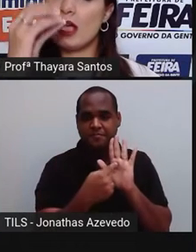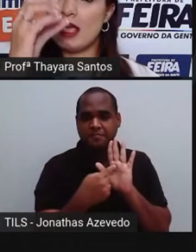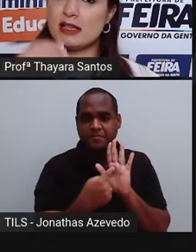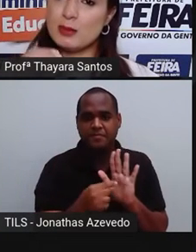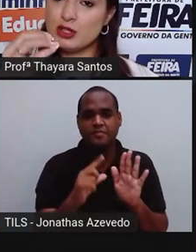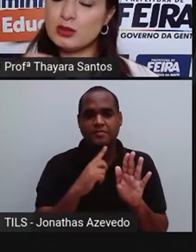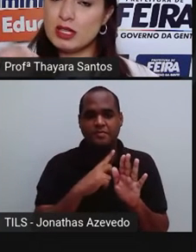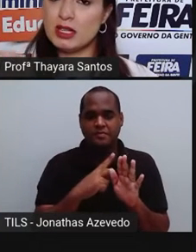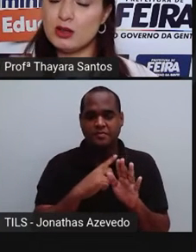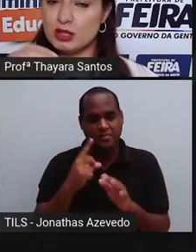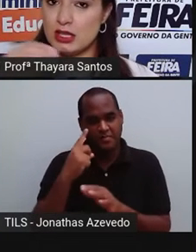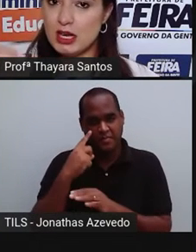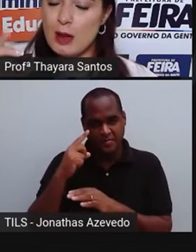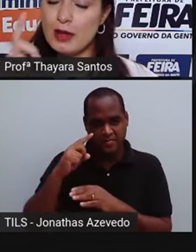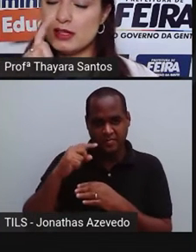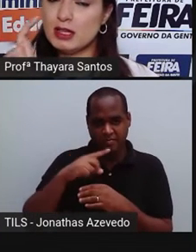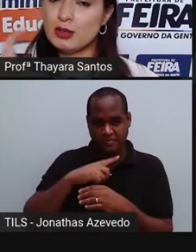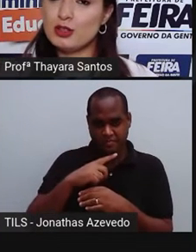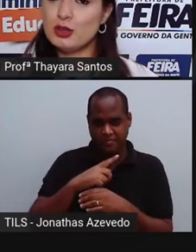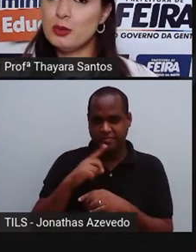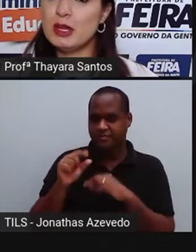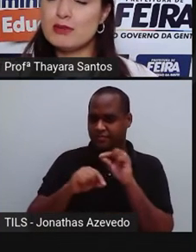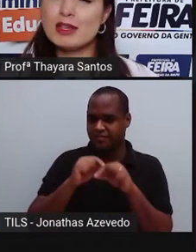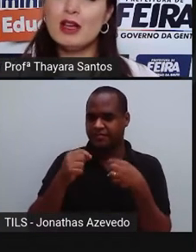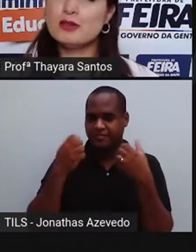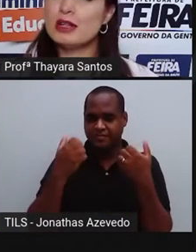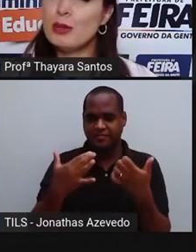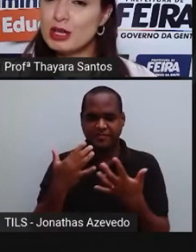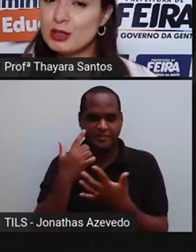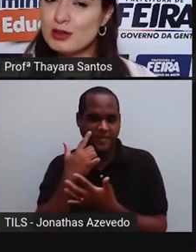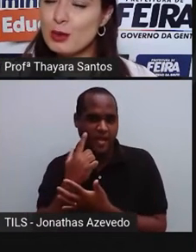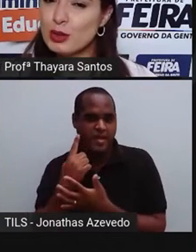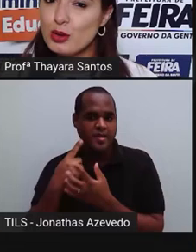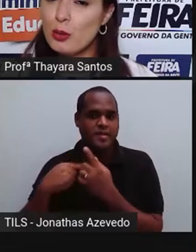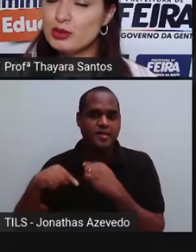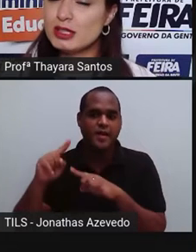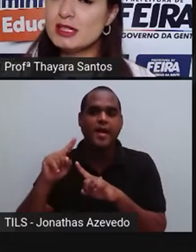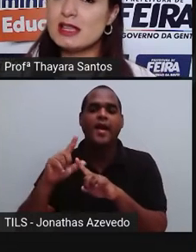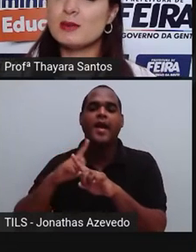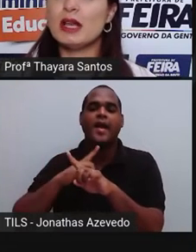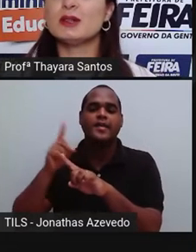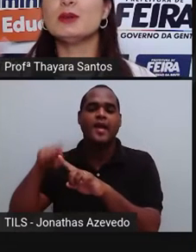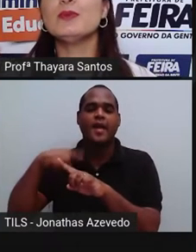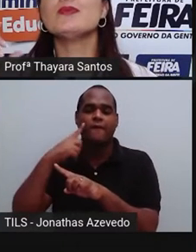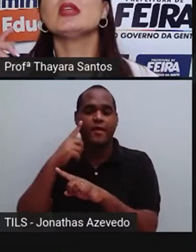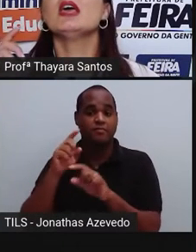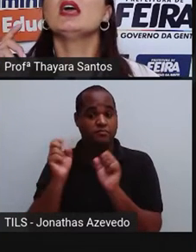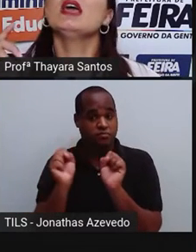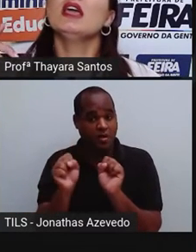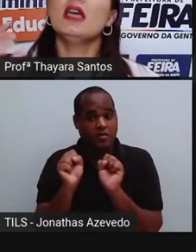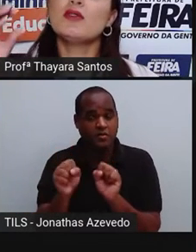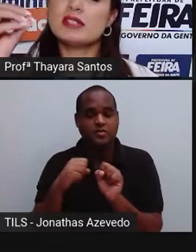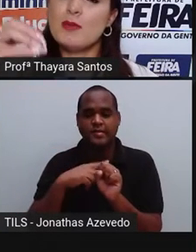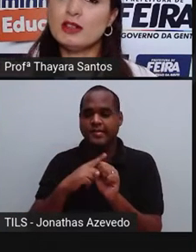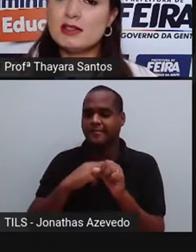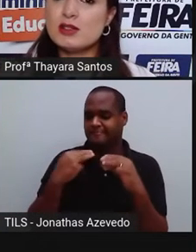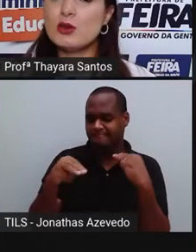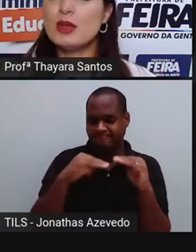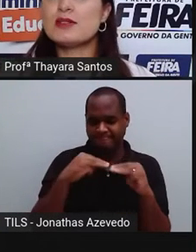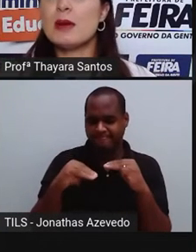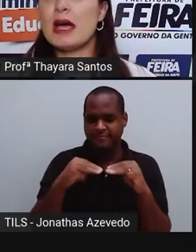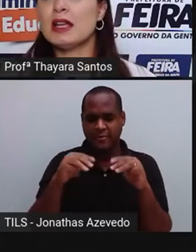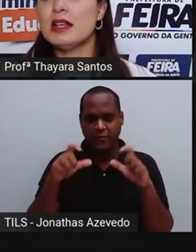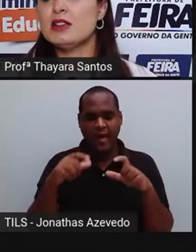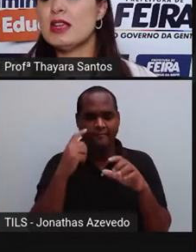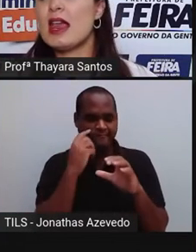coloca essa mistura heterogênea lá, pode ser dentro de tubinhos, nos laboratórios é muito comum utilizar esse método. E você bota esses